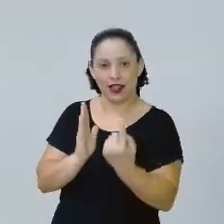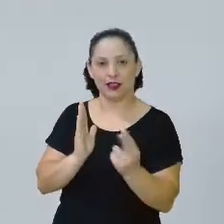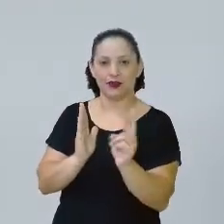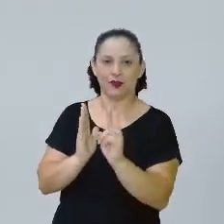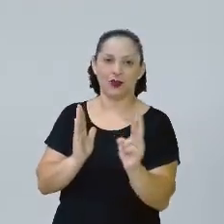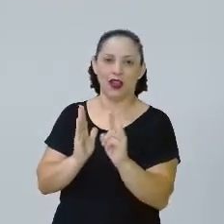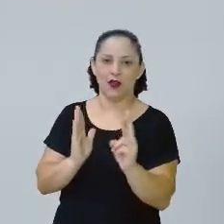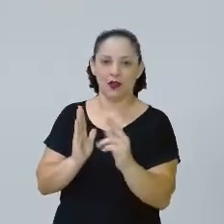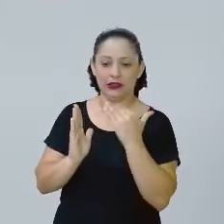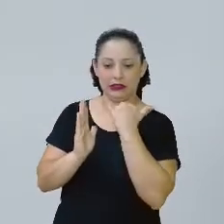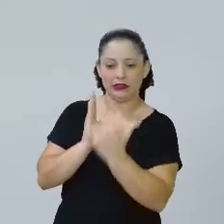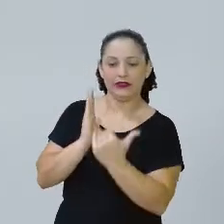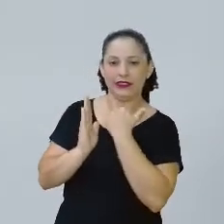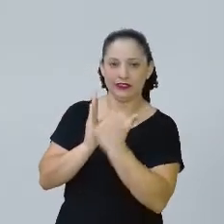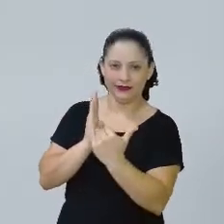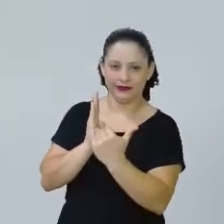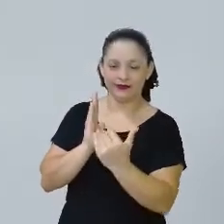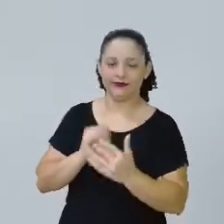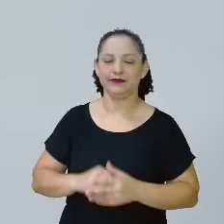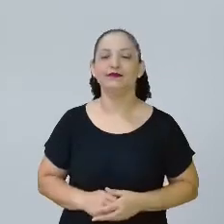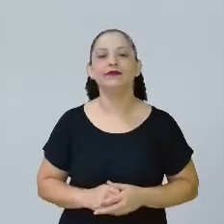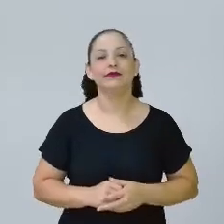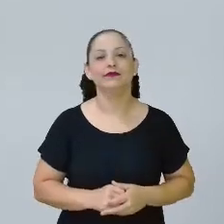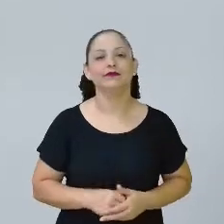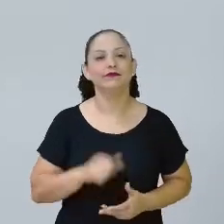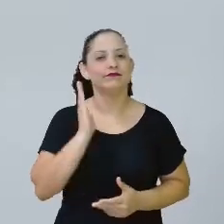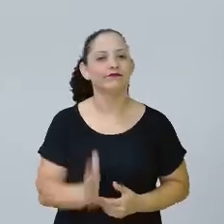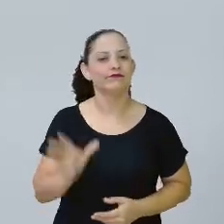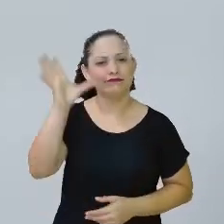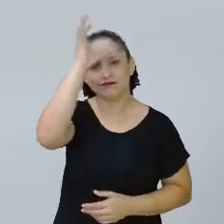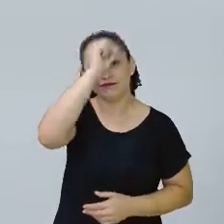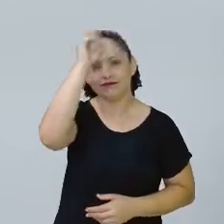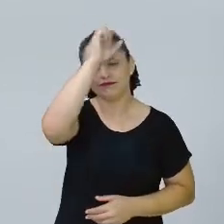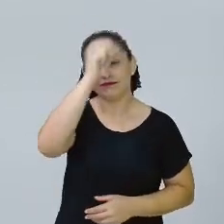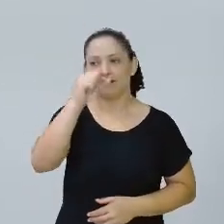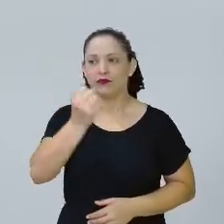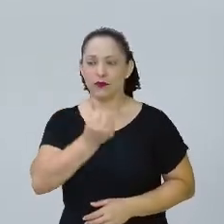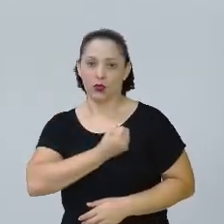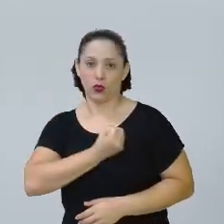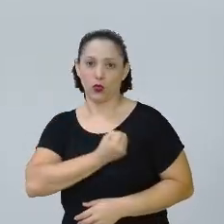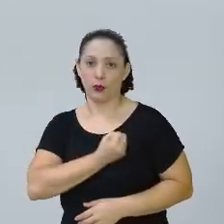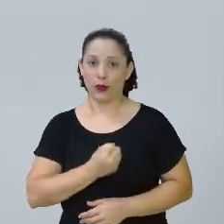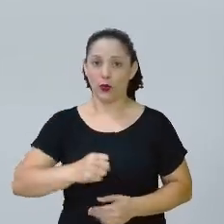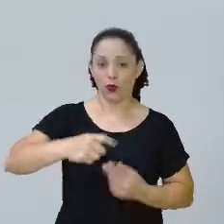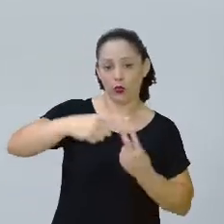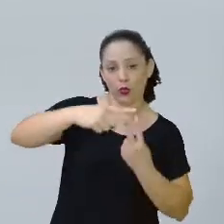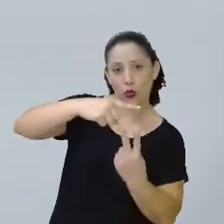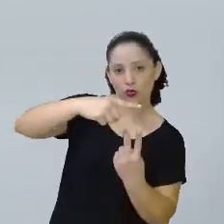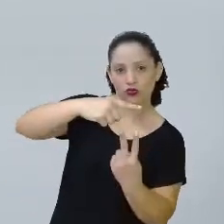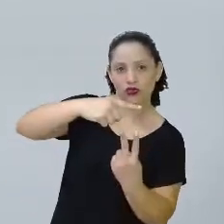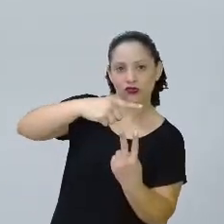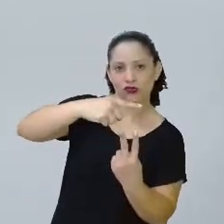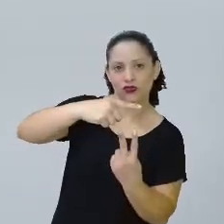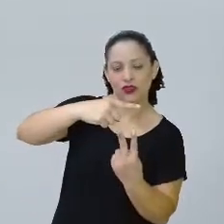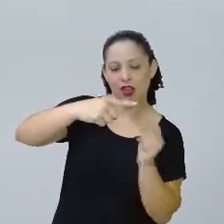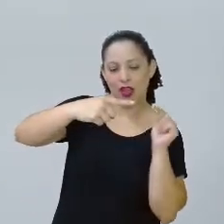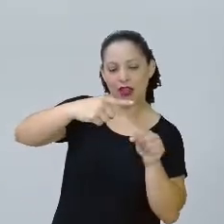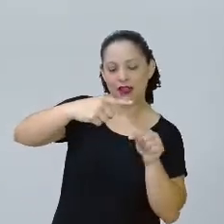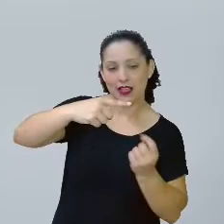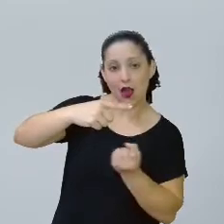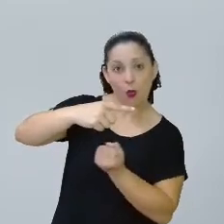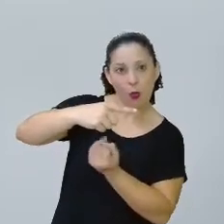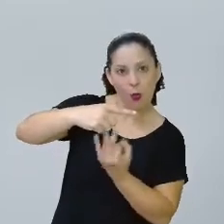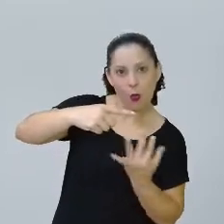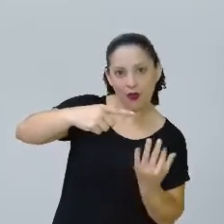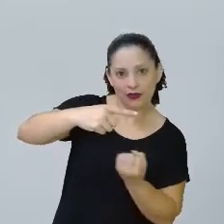Olha só, a gente já aprendeu que o dois que fica aqui embaixo na fração, significa a quantidade